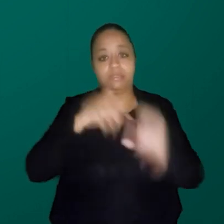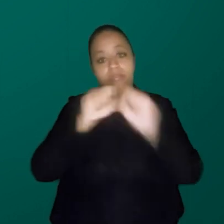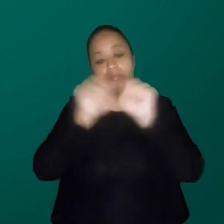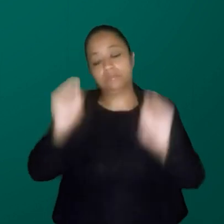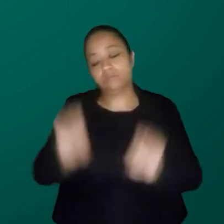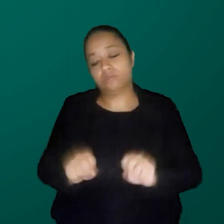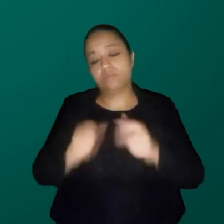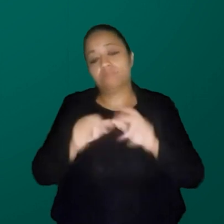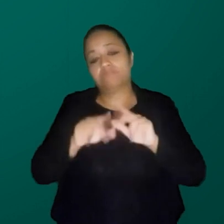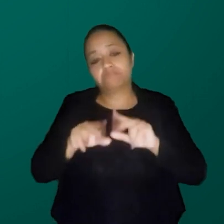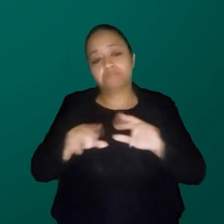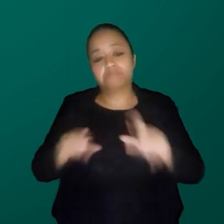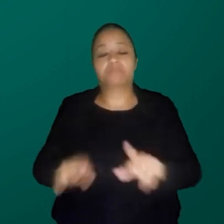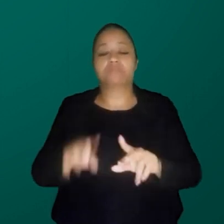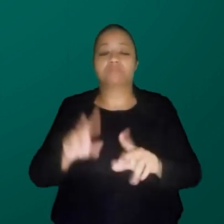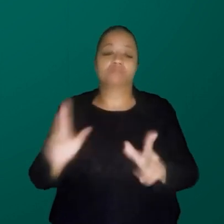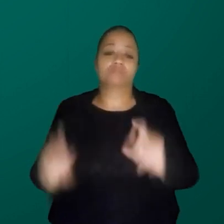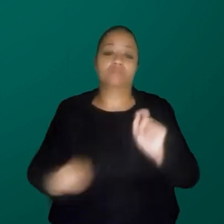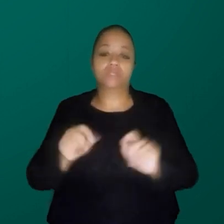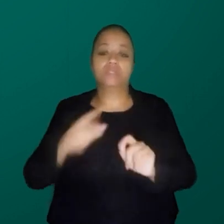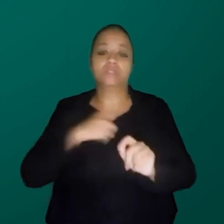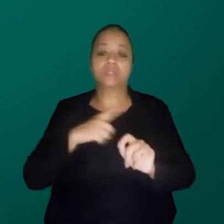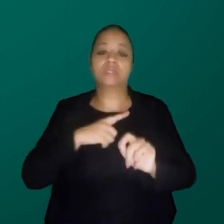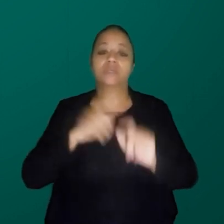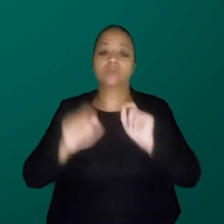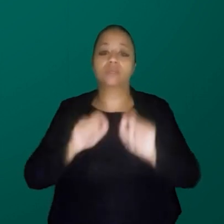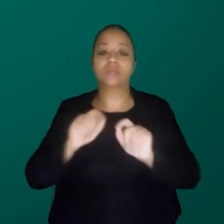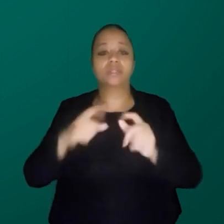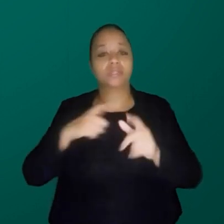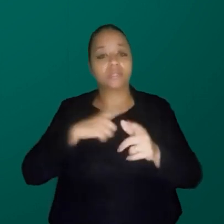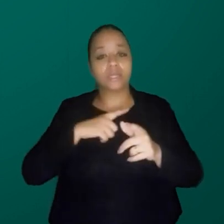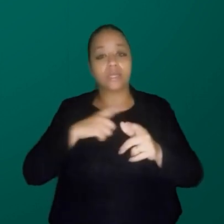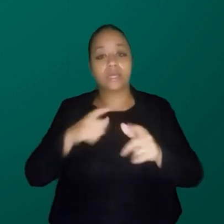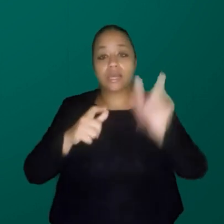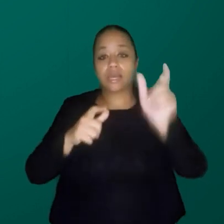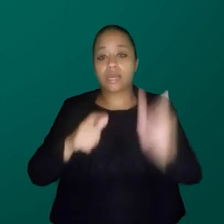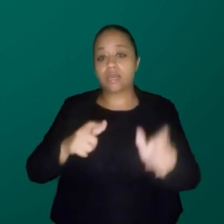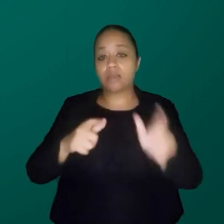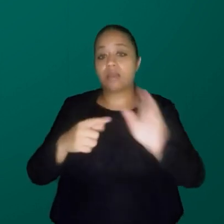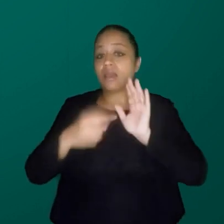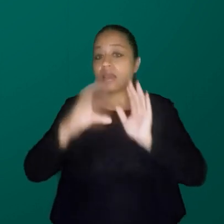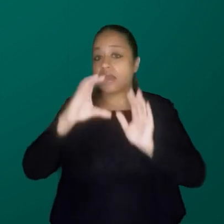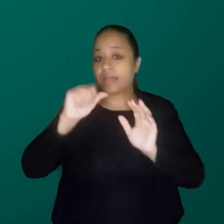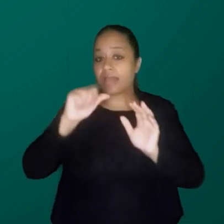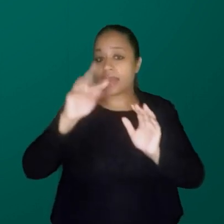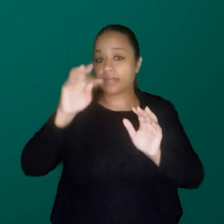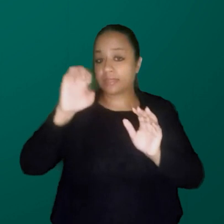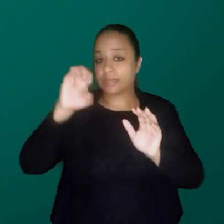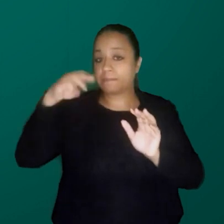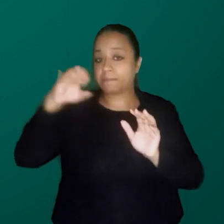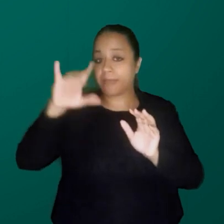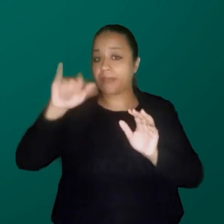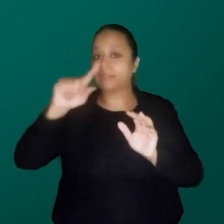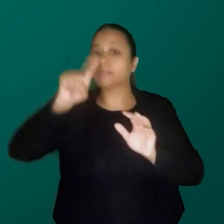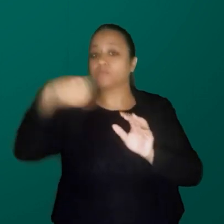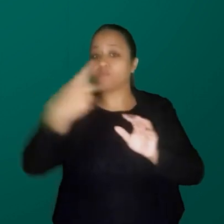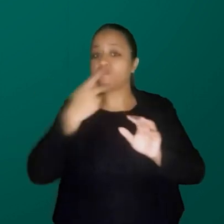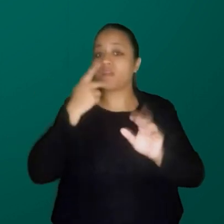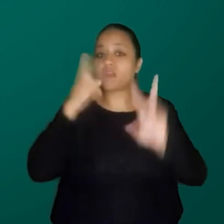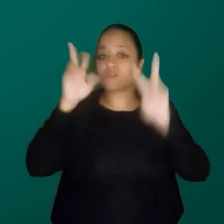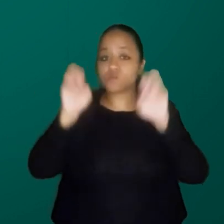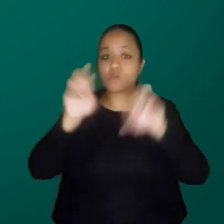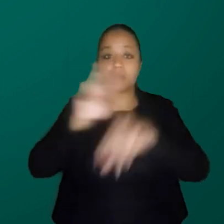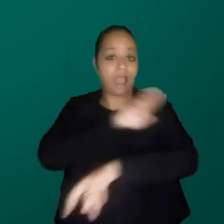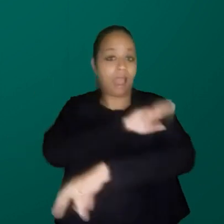se eu tenho diverso. E não é só diverso em gênero. Gataemari vai, a nossa deusa aqui, vai nos falar um pouco também dessa questão racial que é